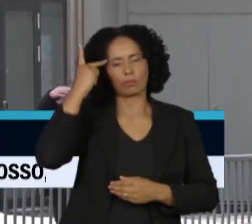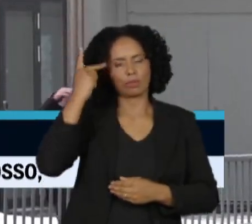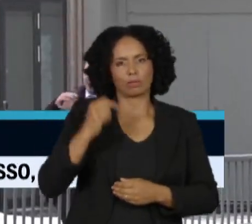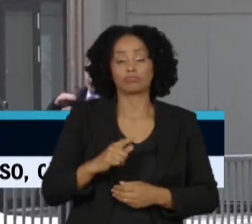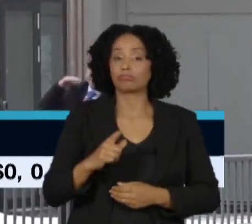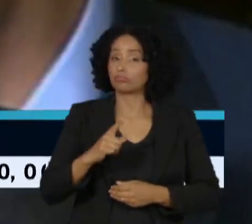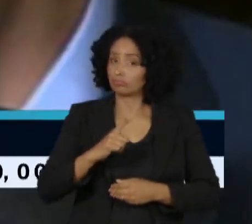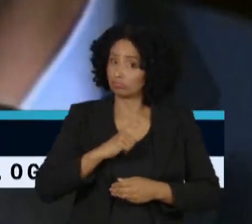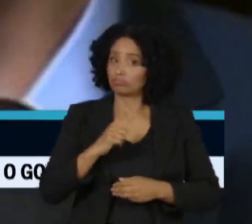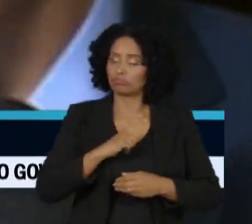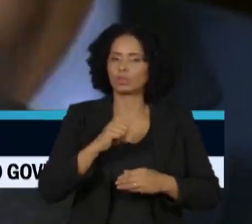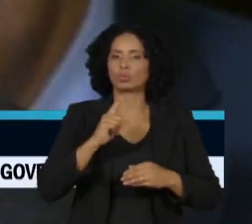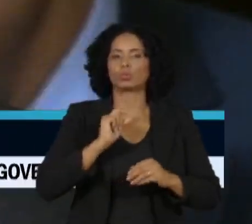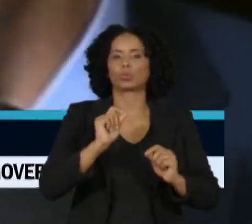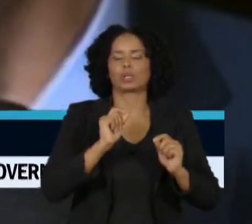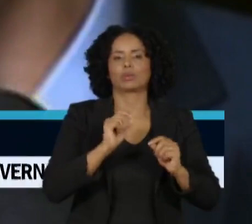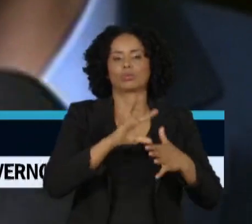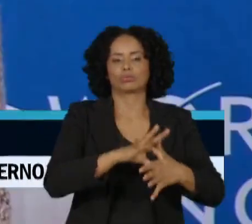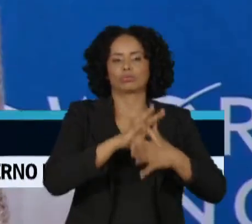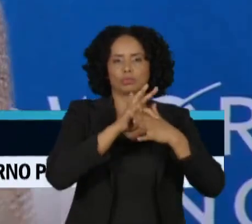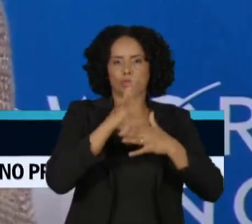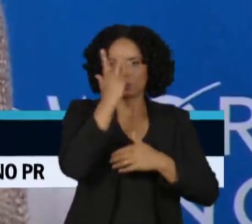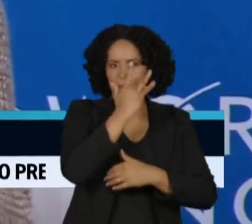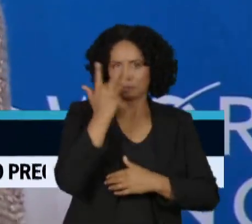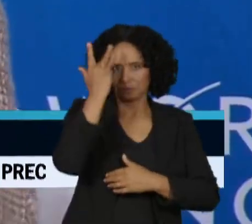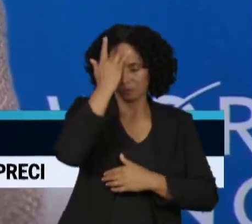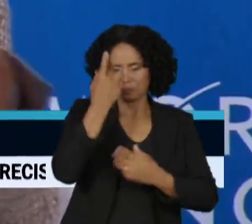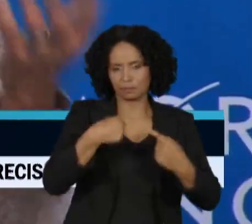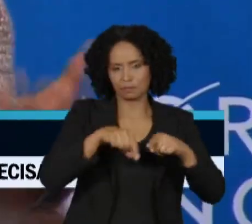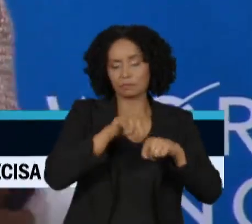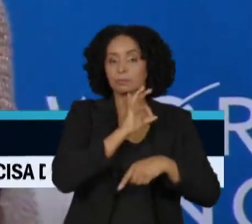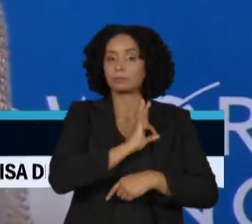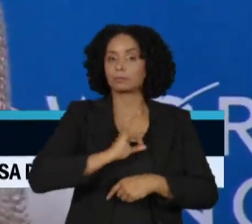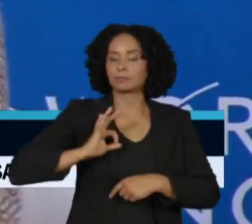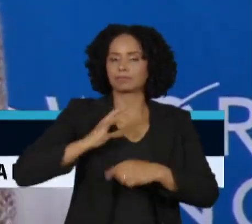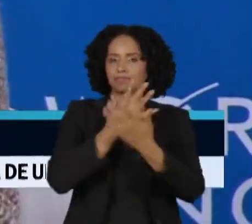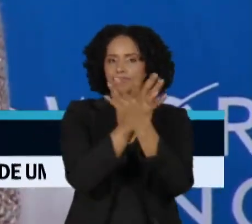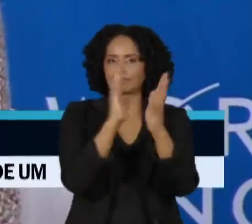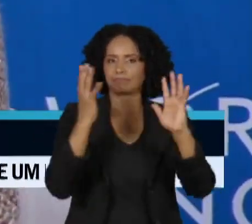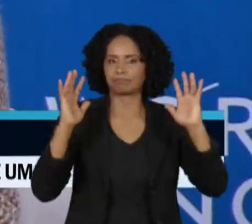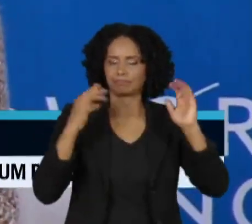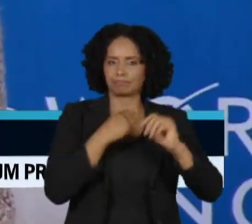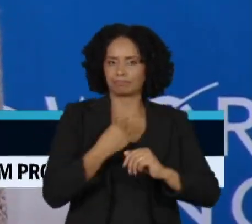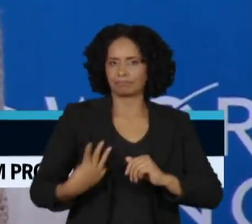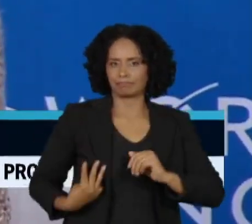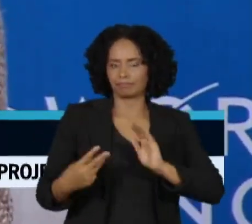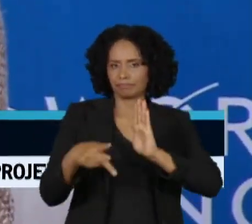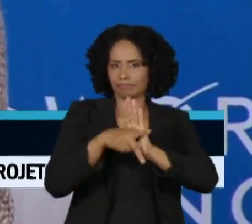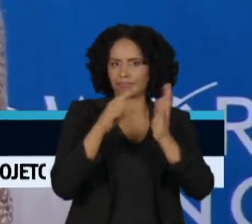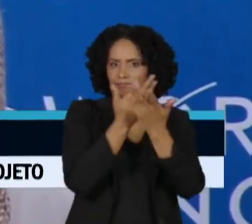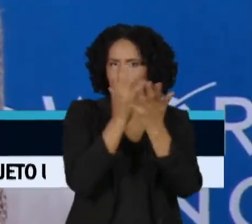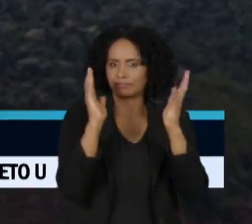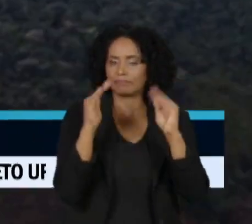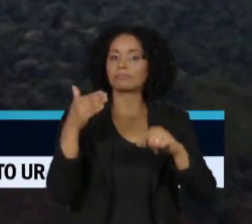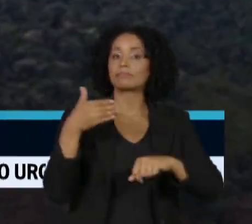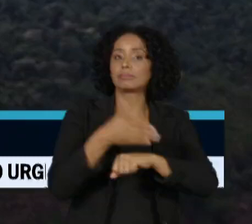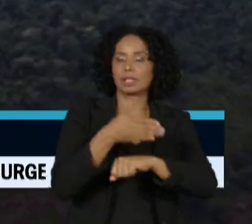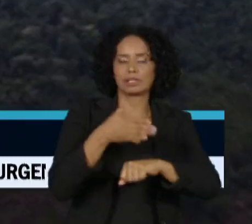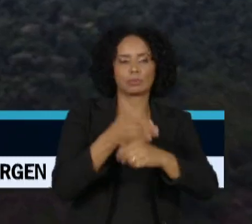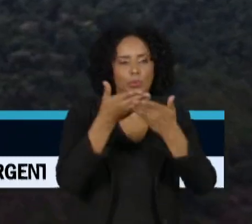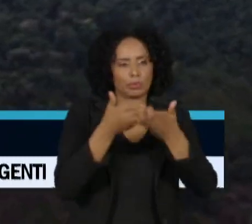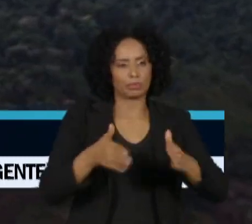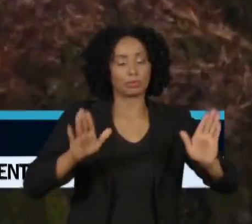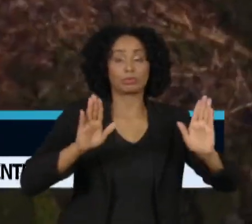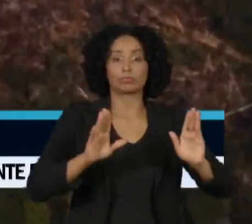comandada pelo ministro da Fazenda, Fernando Haddad, e a ministra do Meio Ambiente, Marina Silva, que participou do painel de abertura. Ela